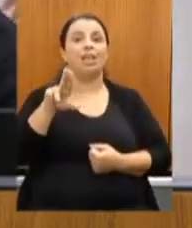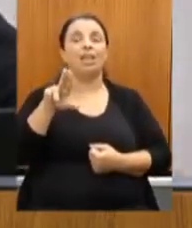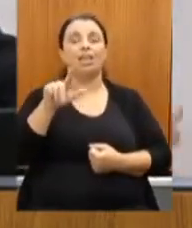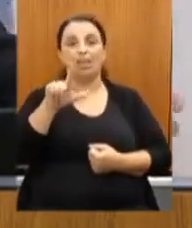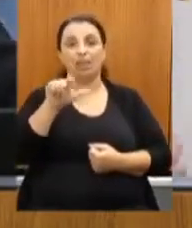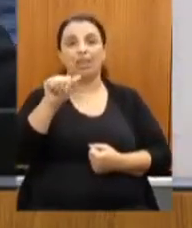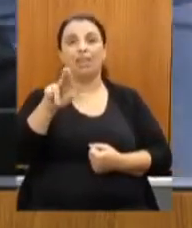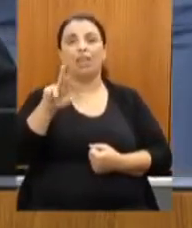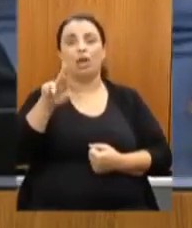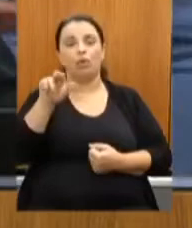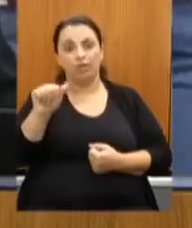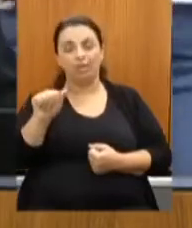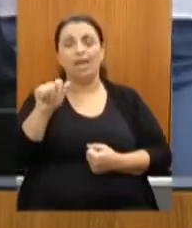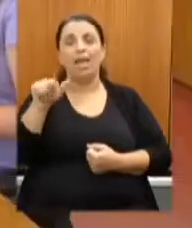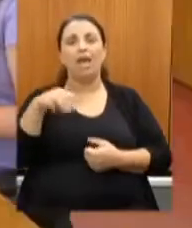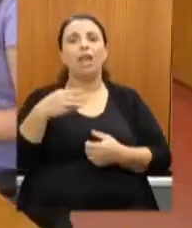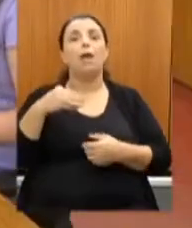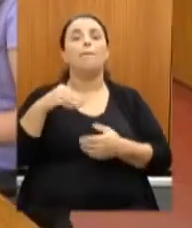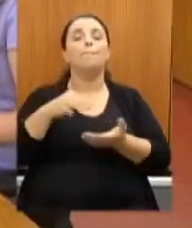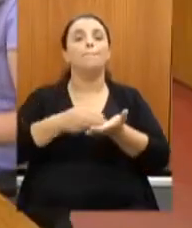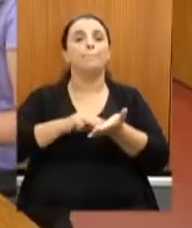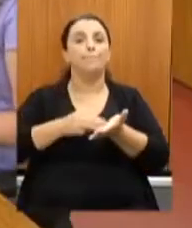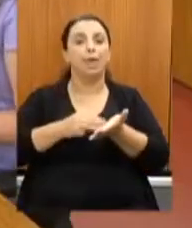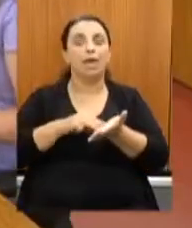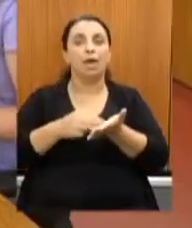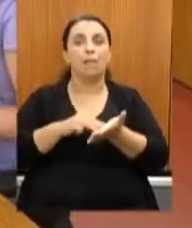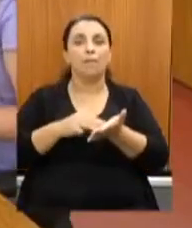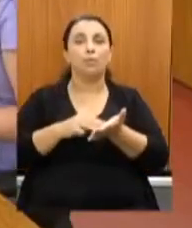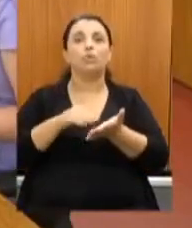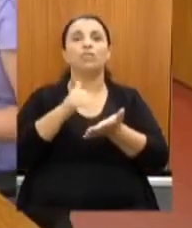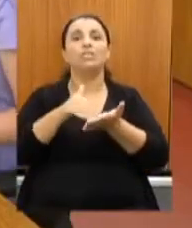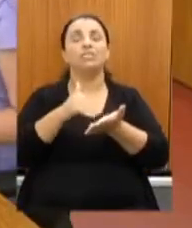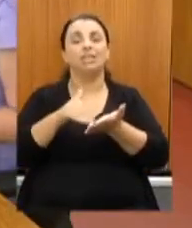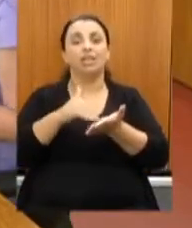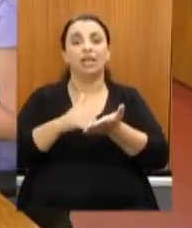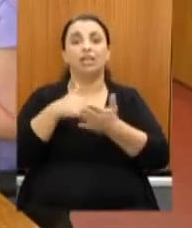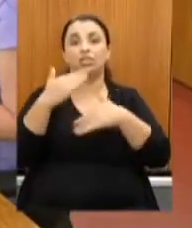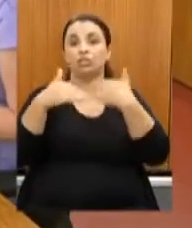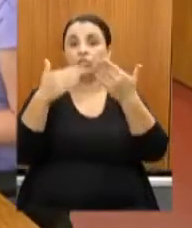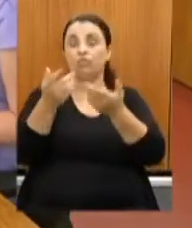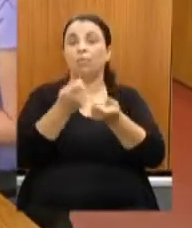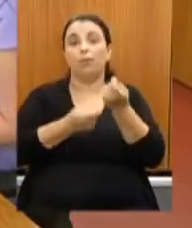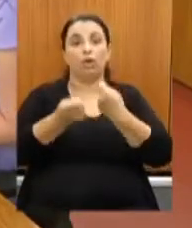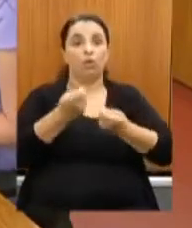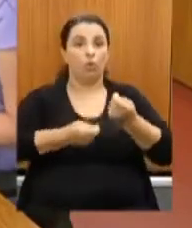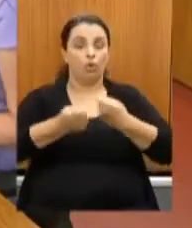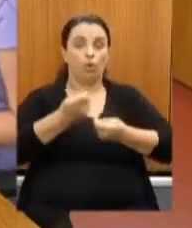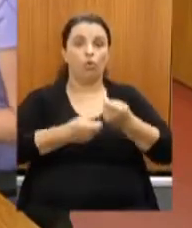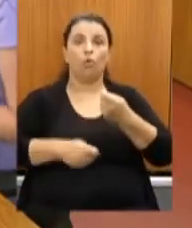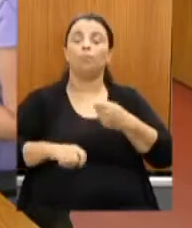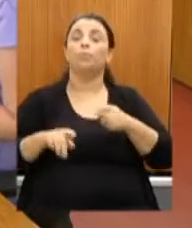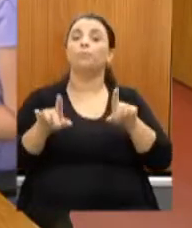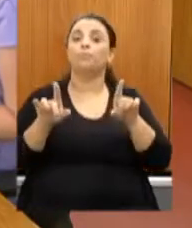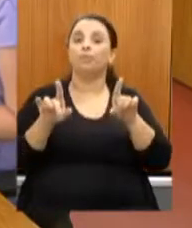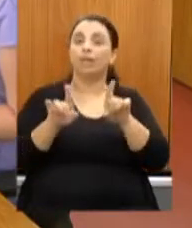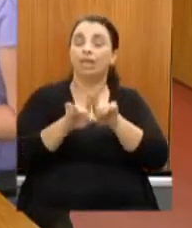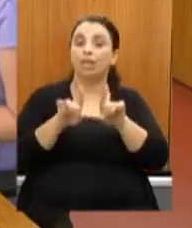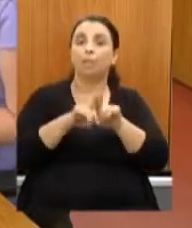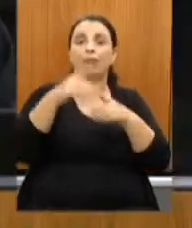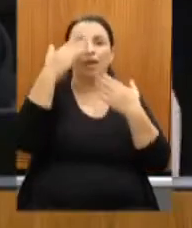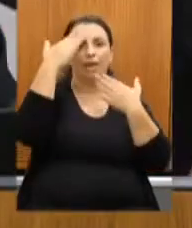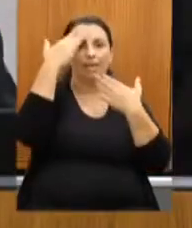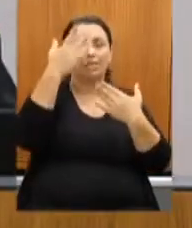que é membro efetivo da Secretaria de Desenvolvimento Econômico. Também registrar e agradecer a